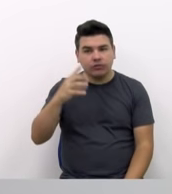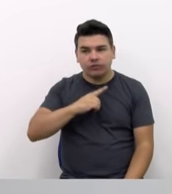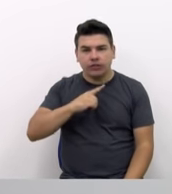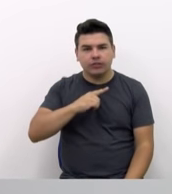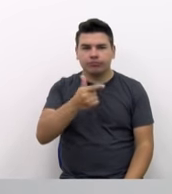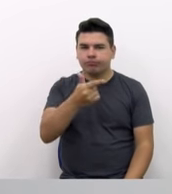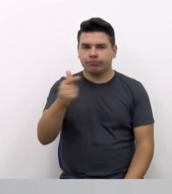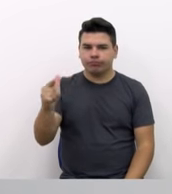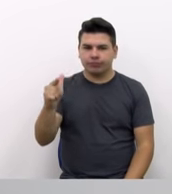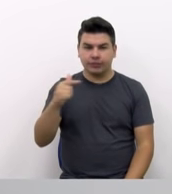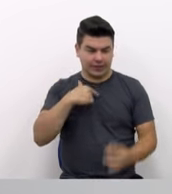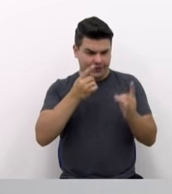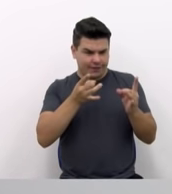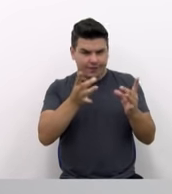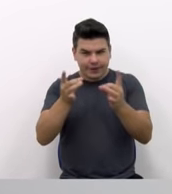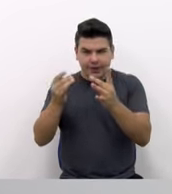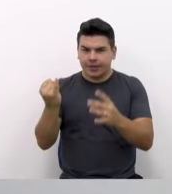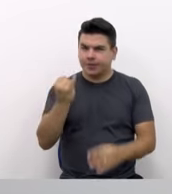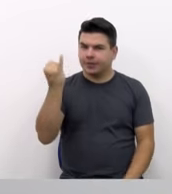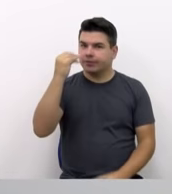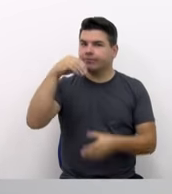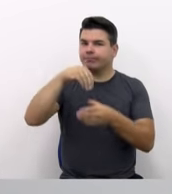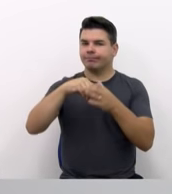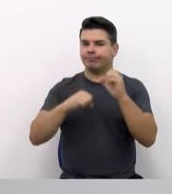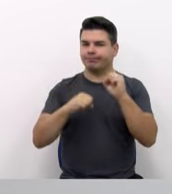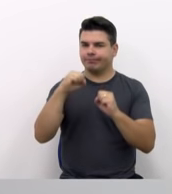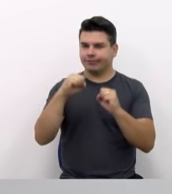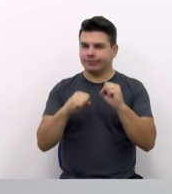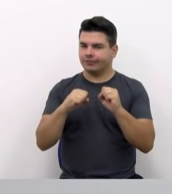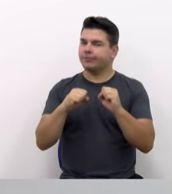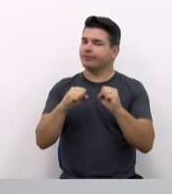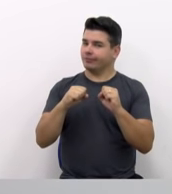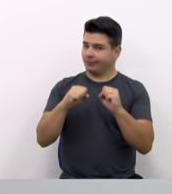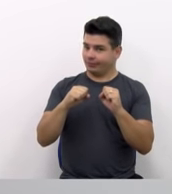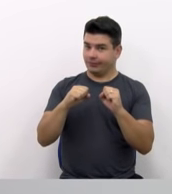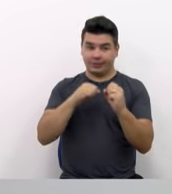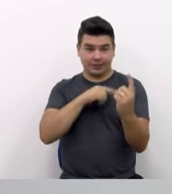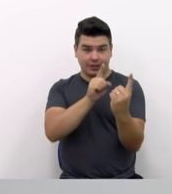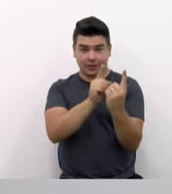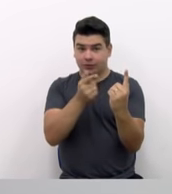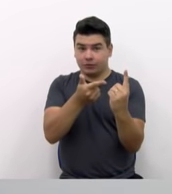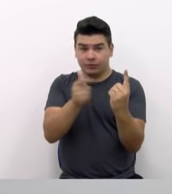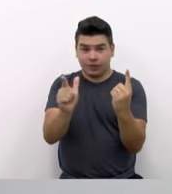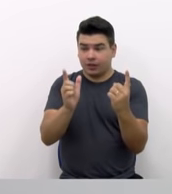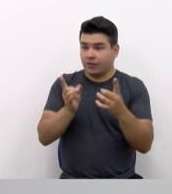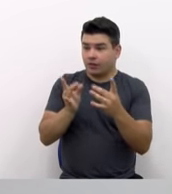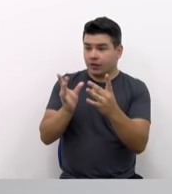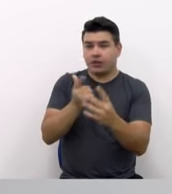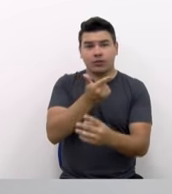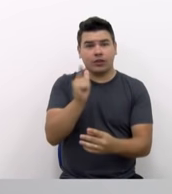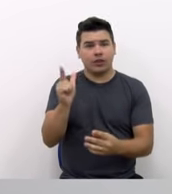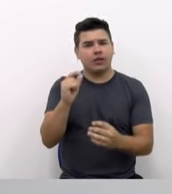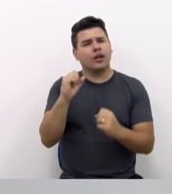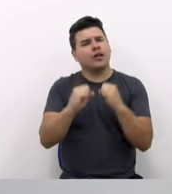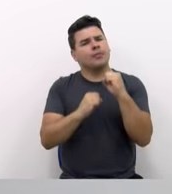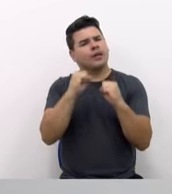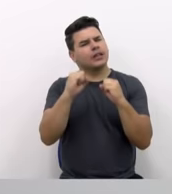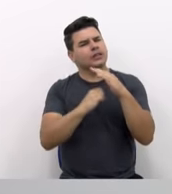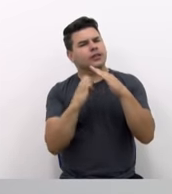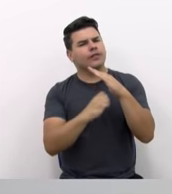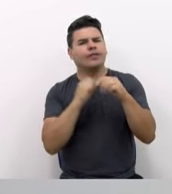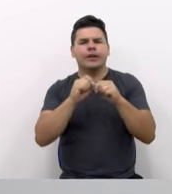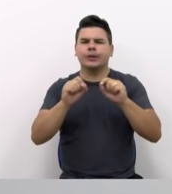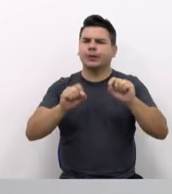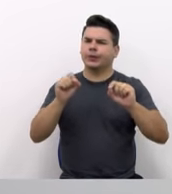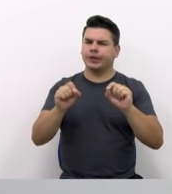coisa mais importante da empresa, mas se não tiver o cliente, se não tiver a vendas, fazemos o quê? A empresa não roda. E